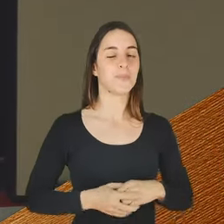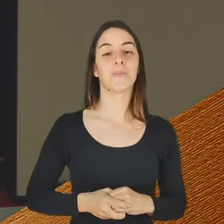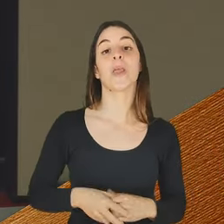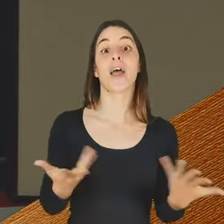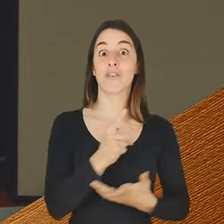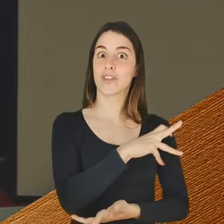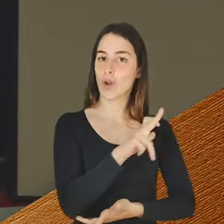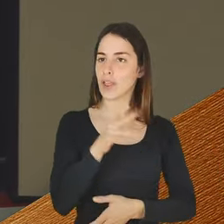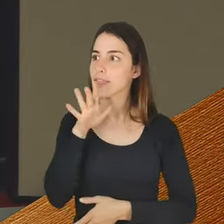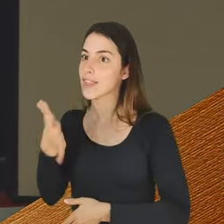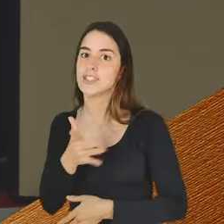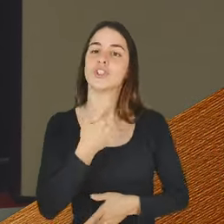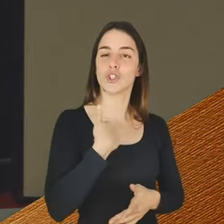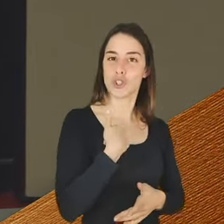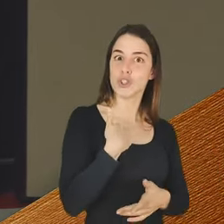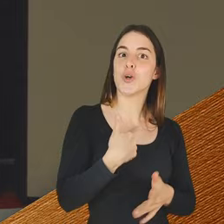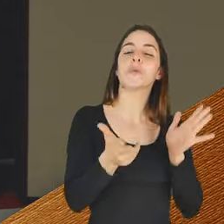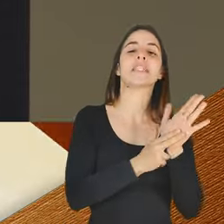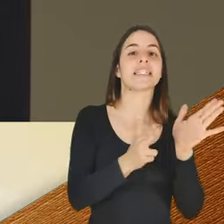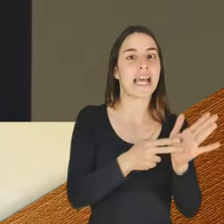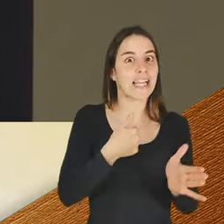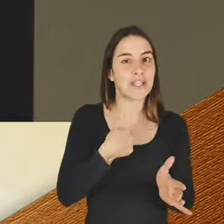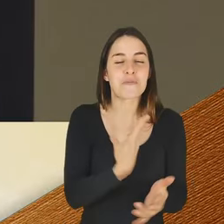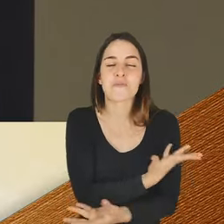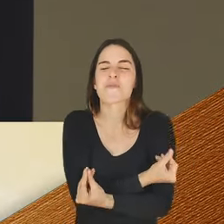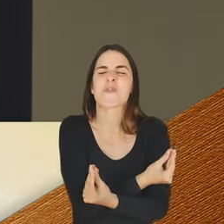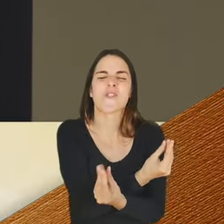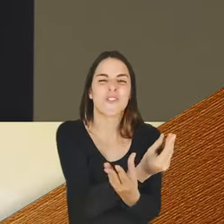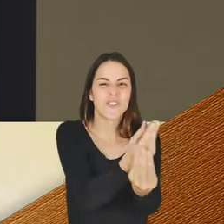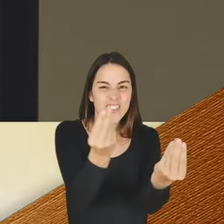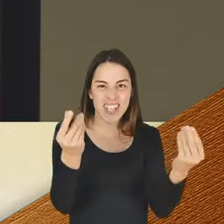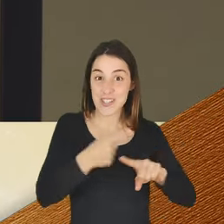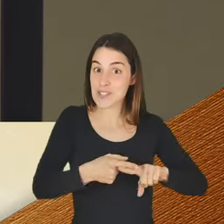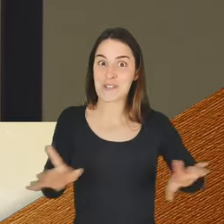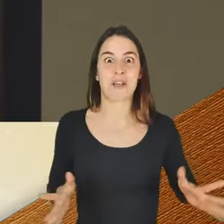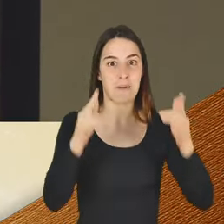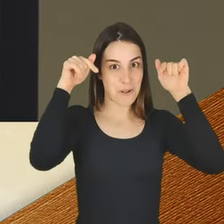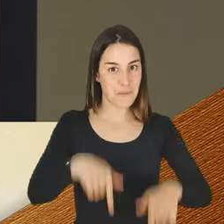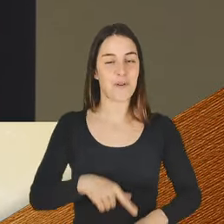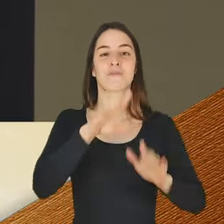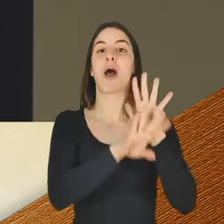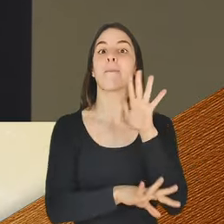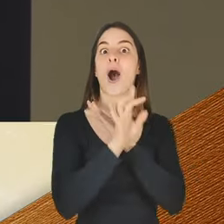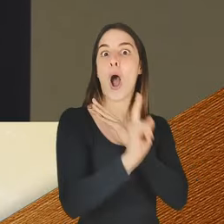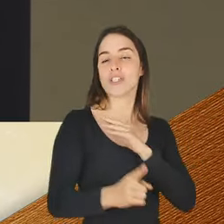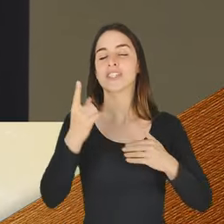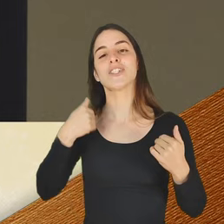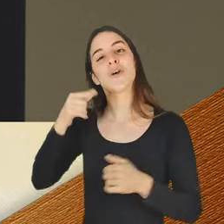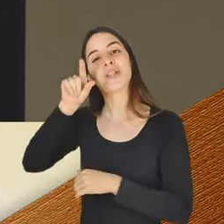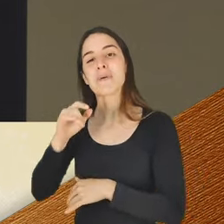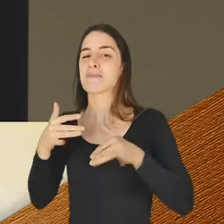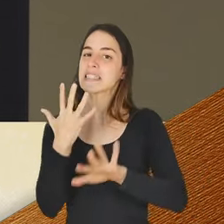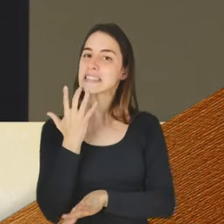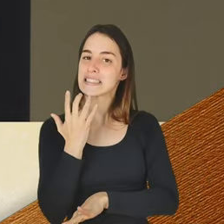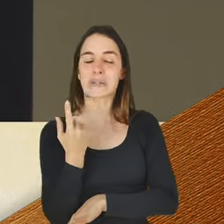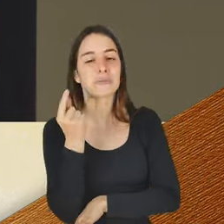E Vítor... Diz-me. Eu vou-te ser sincera, estou super entusiasmada para o programa de hoje. Eu também estou, mas estou com um bocadinho de